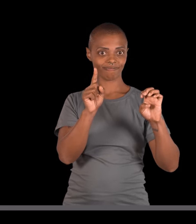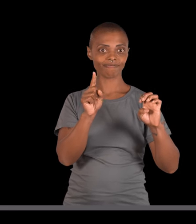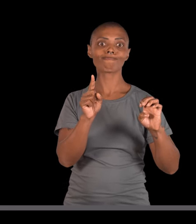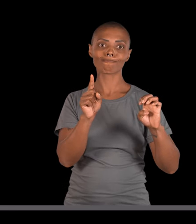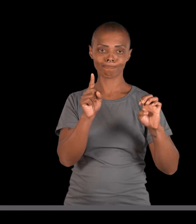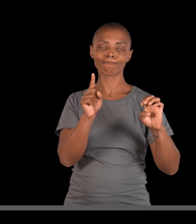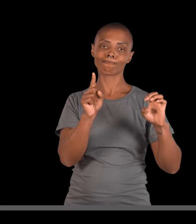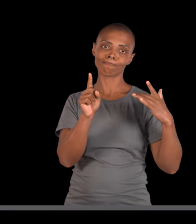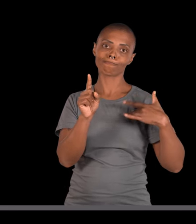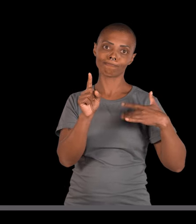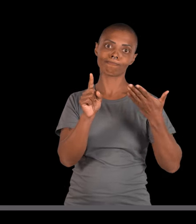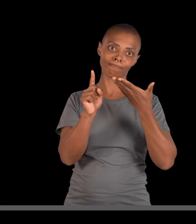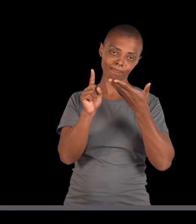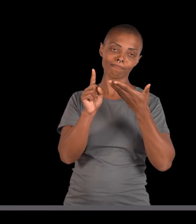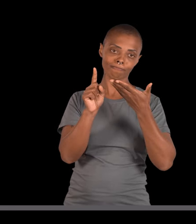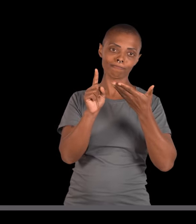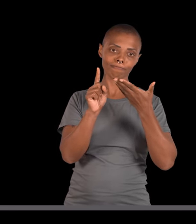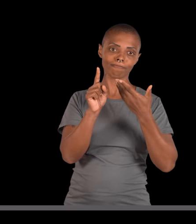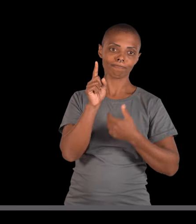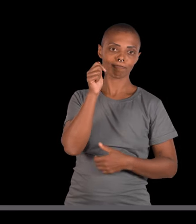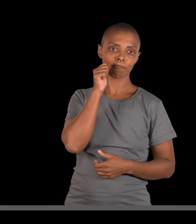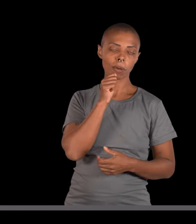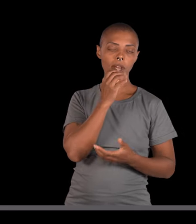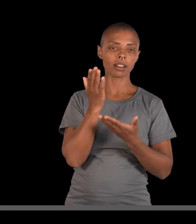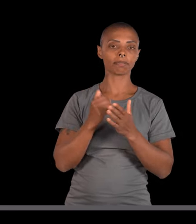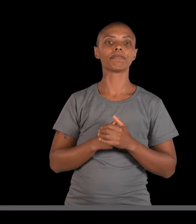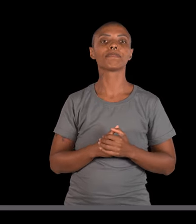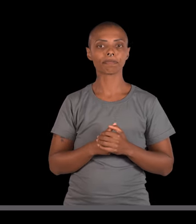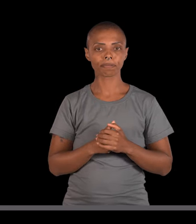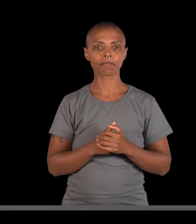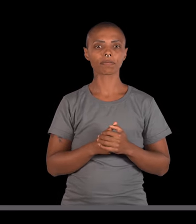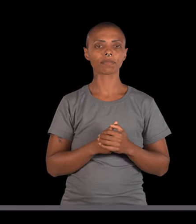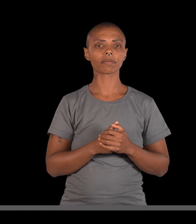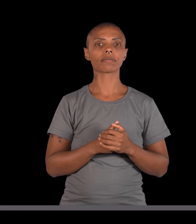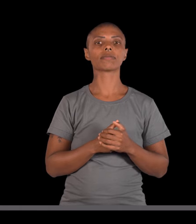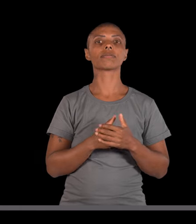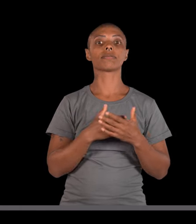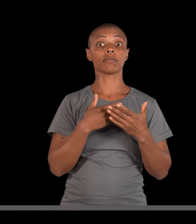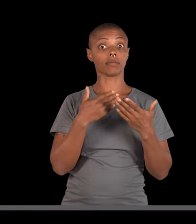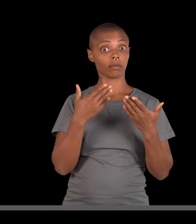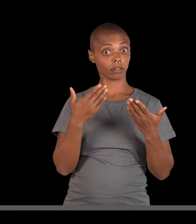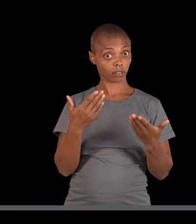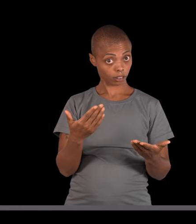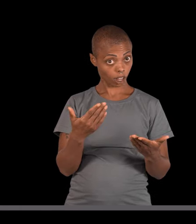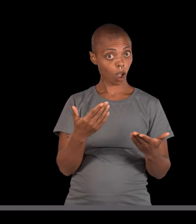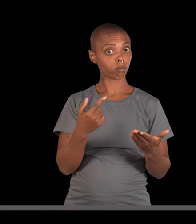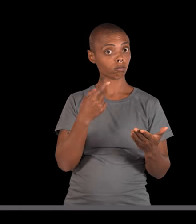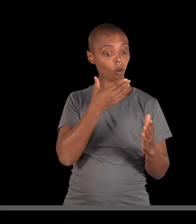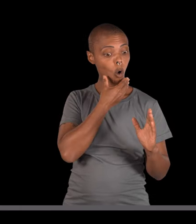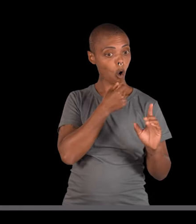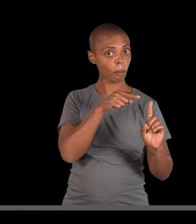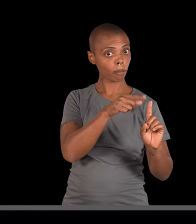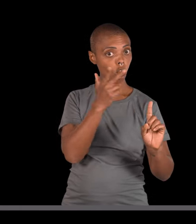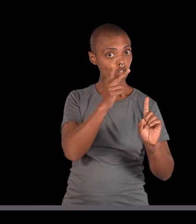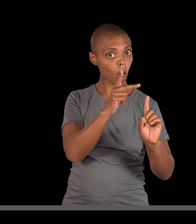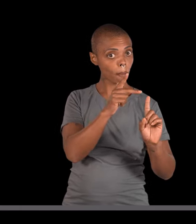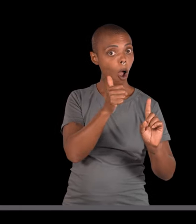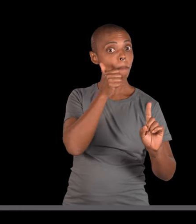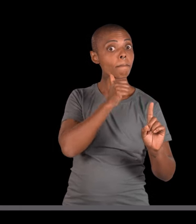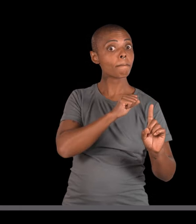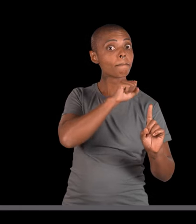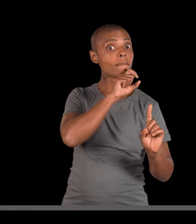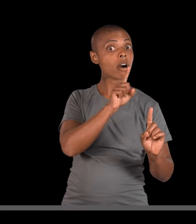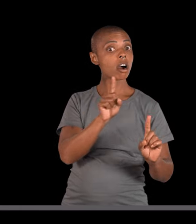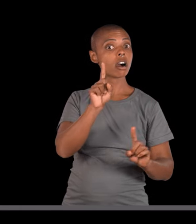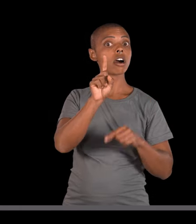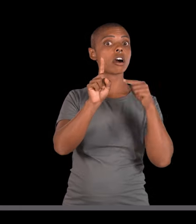uma pena, ela tinha fibrose cística. Então aqui ó, a mãe tinha